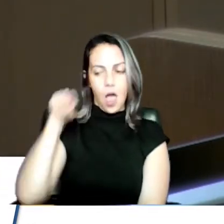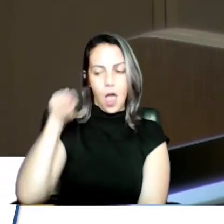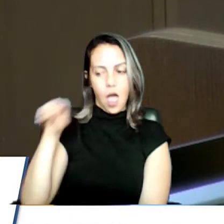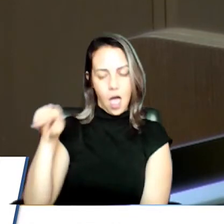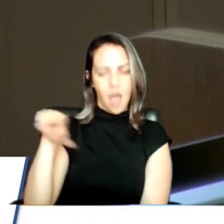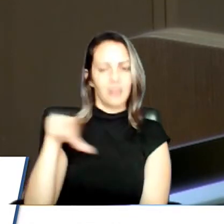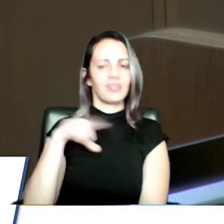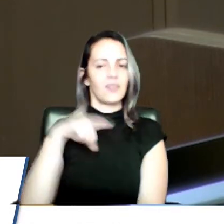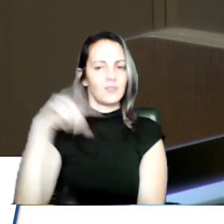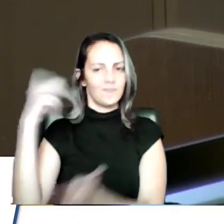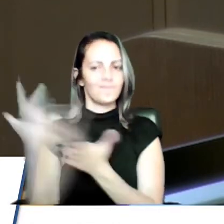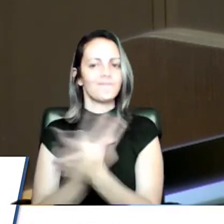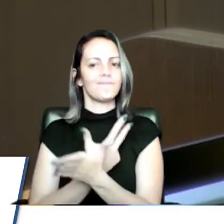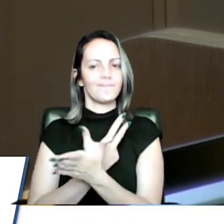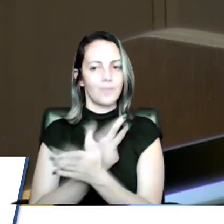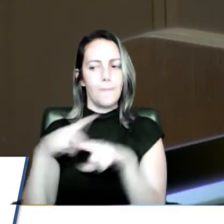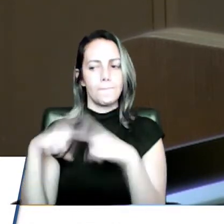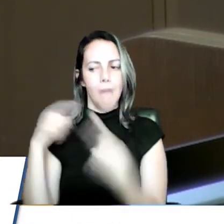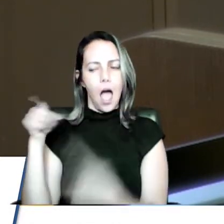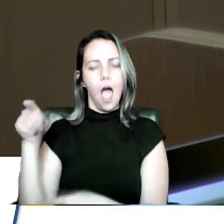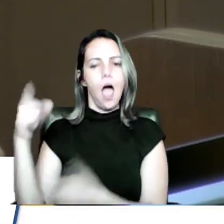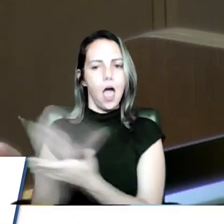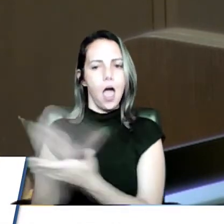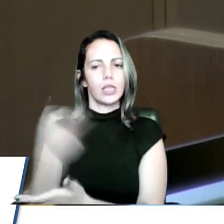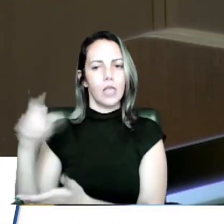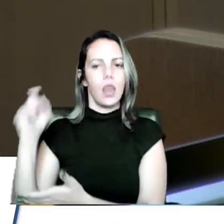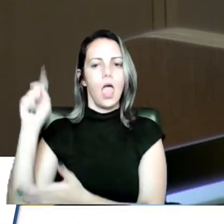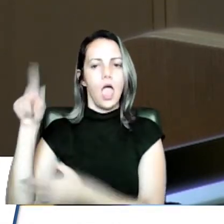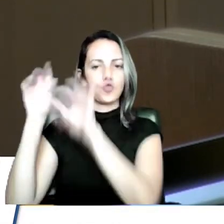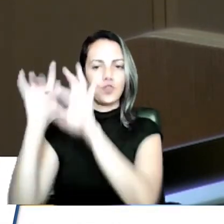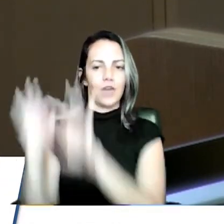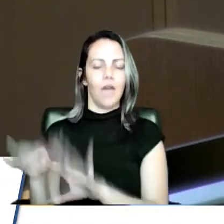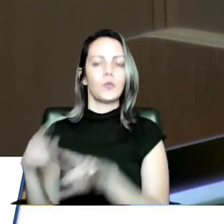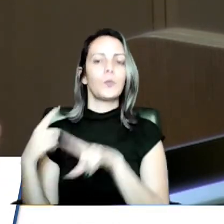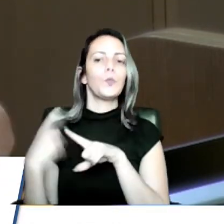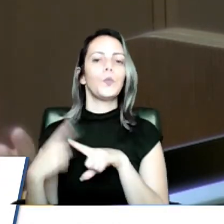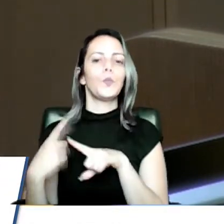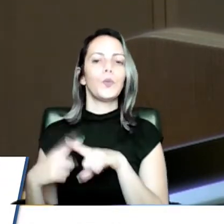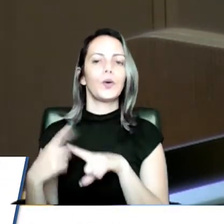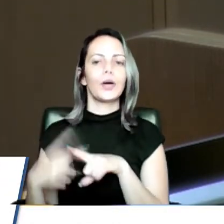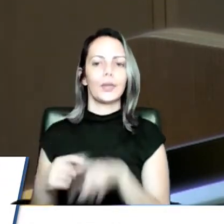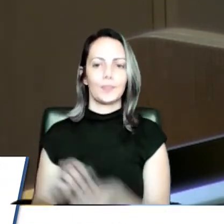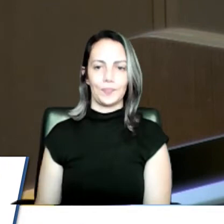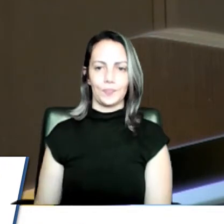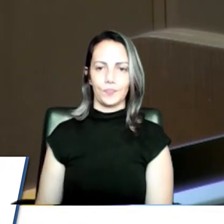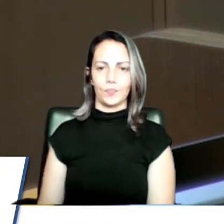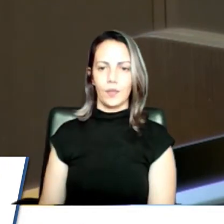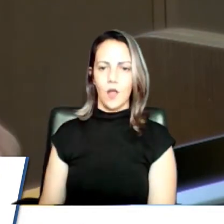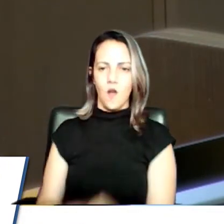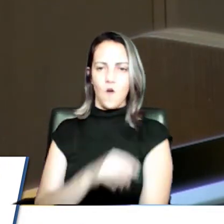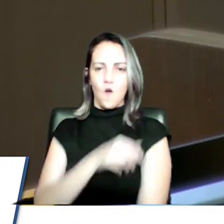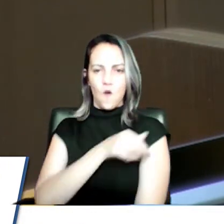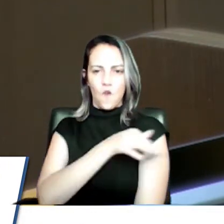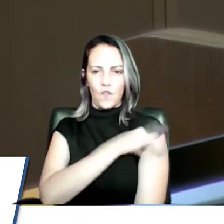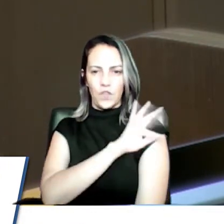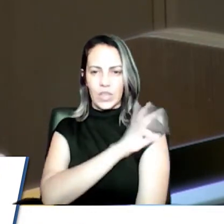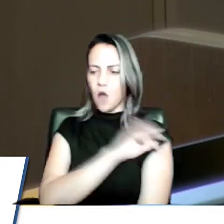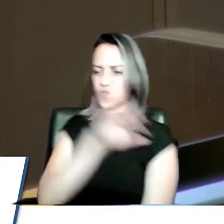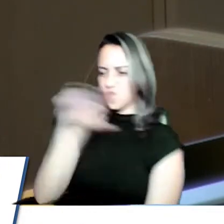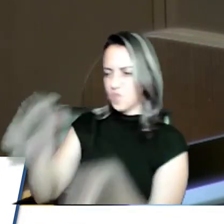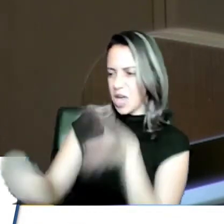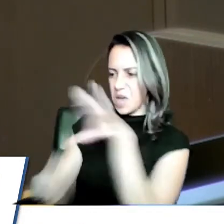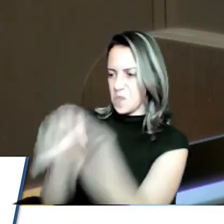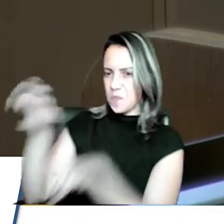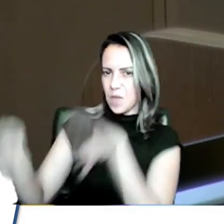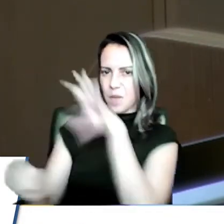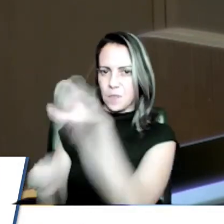até justificável. Por quê? Eu estava recolhendo a mercadoria dele, o prejuízo que ele ia levar, a ansiedade, nervoso, e